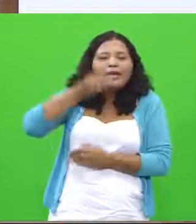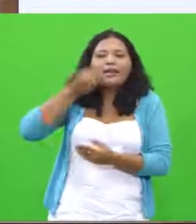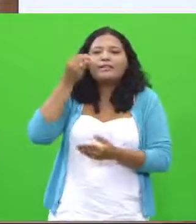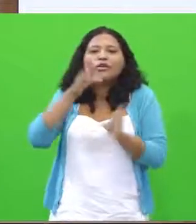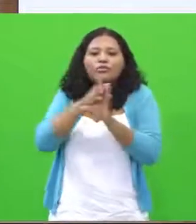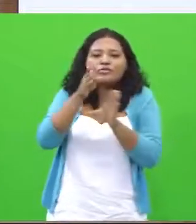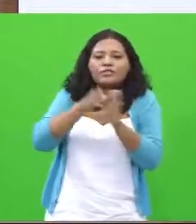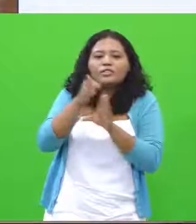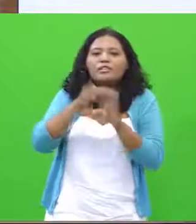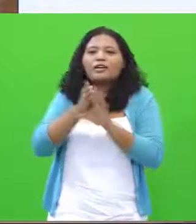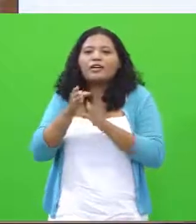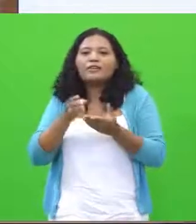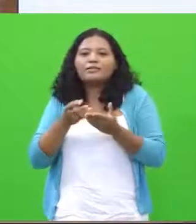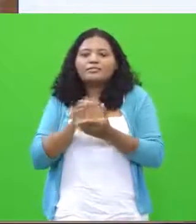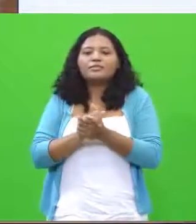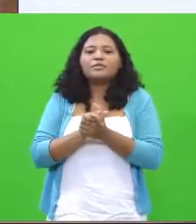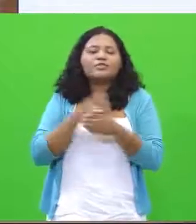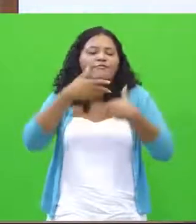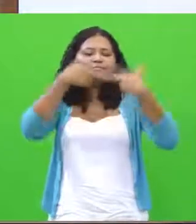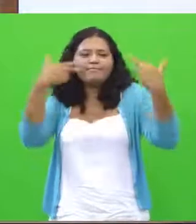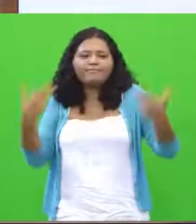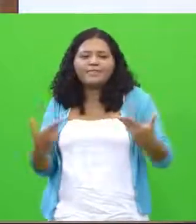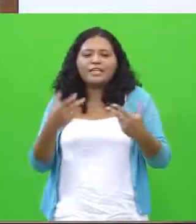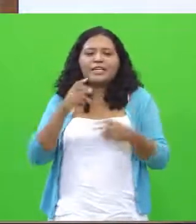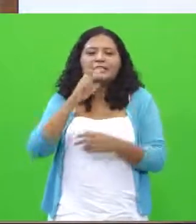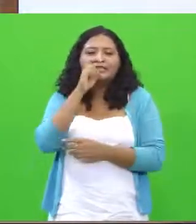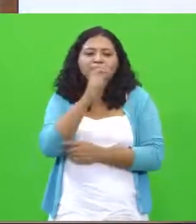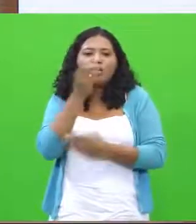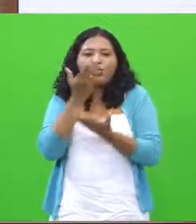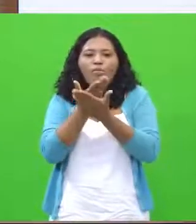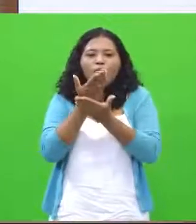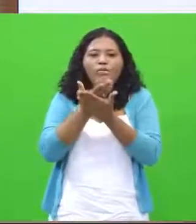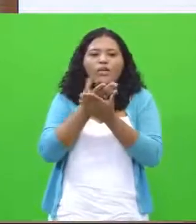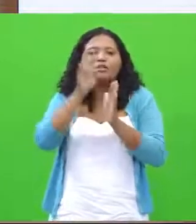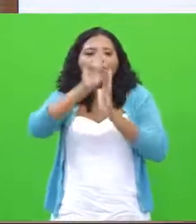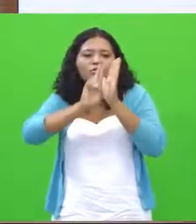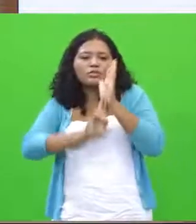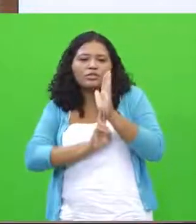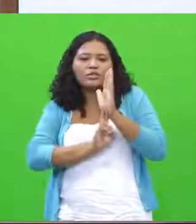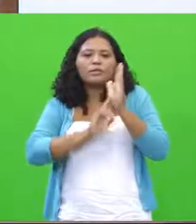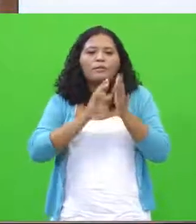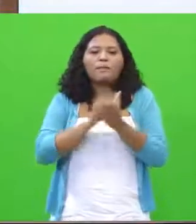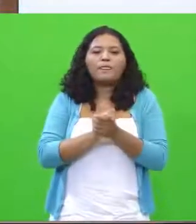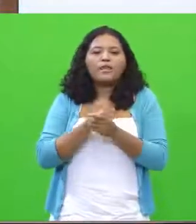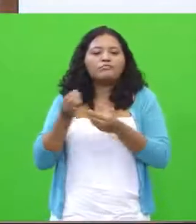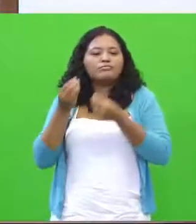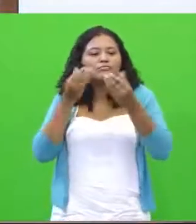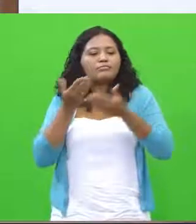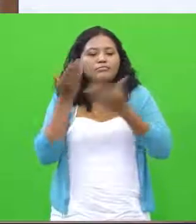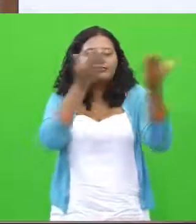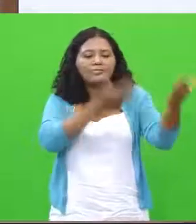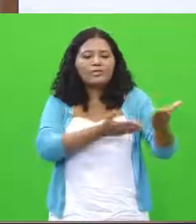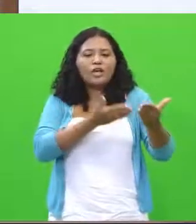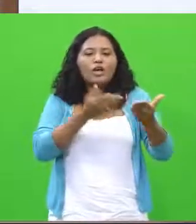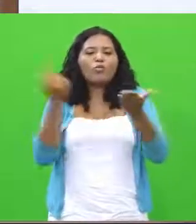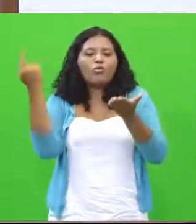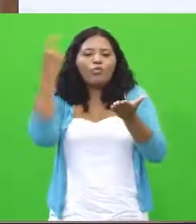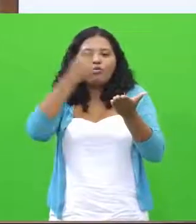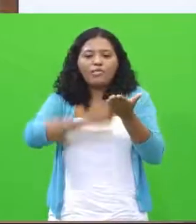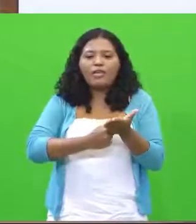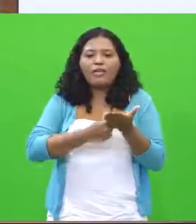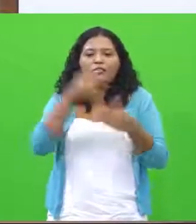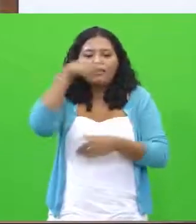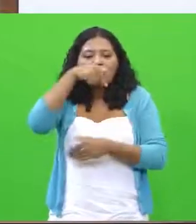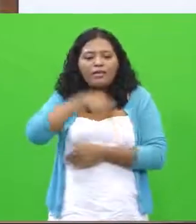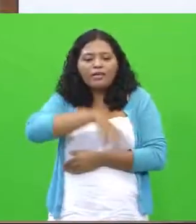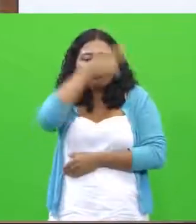orientações dicas então nós teremos cinco aulas de redação todas elas trazendo um convidado aqui da região aqui da